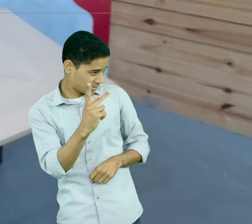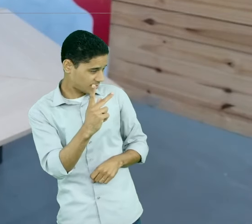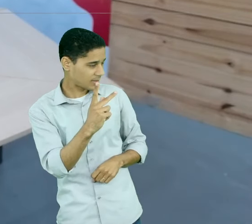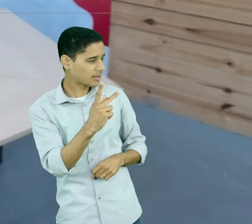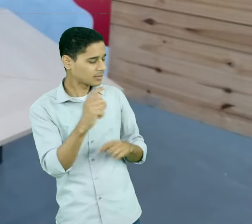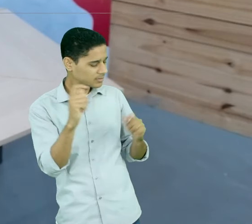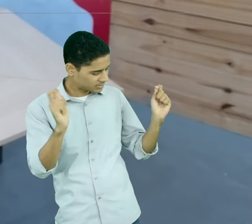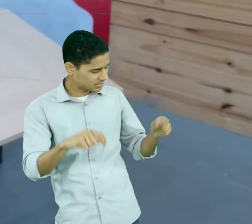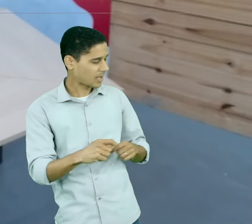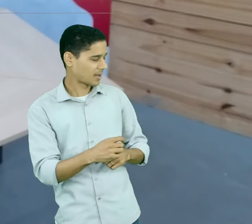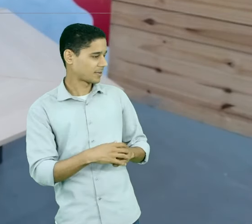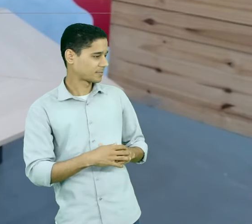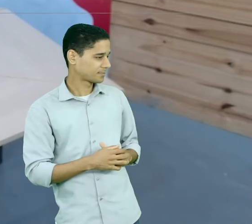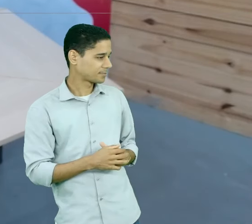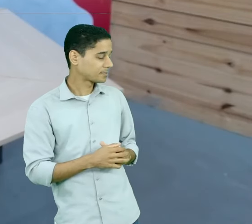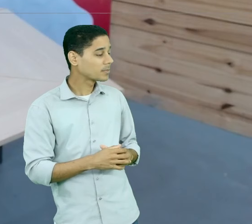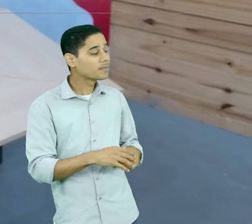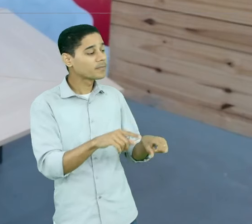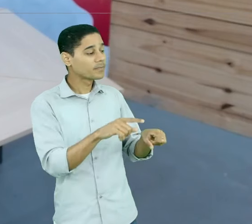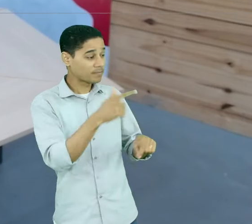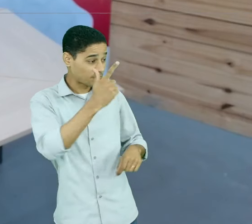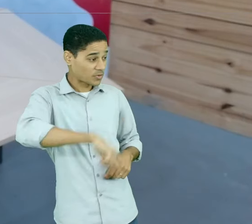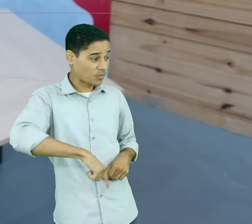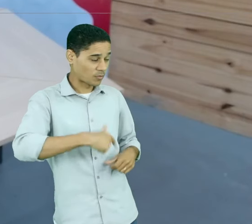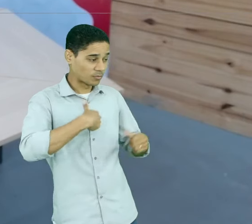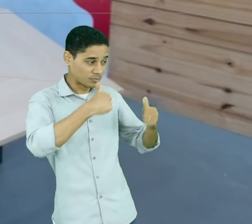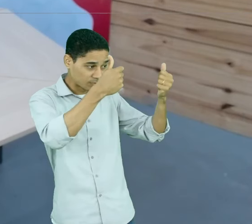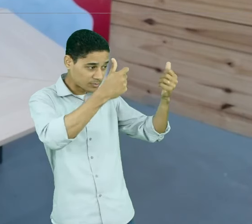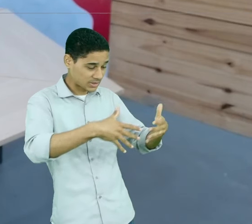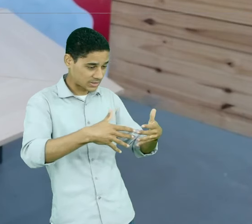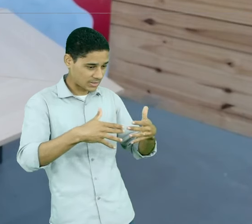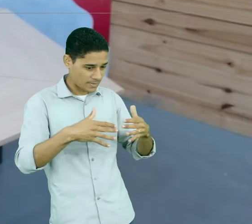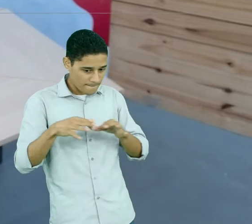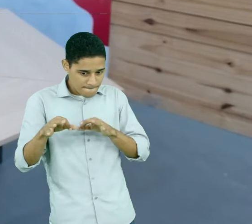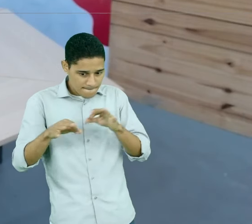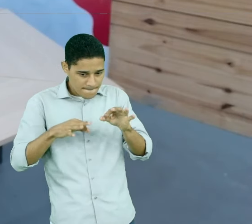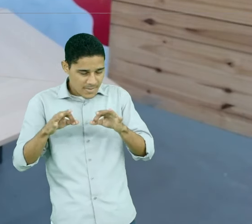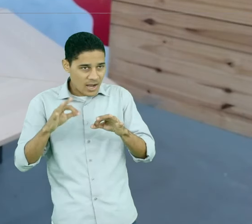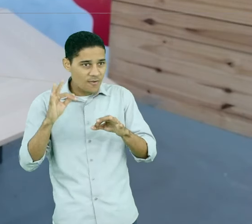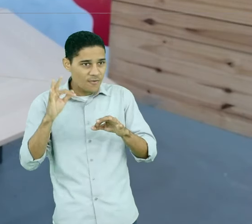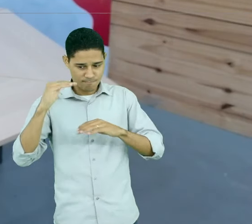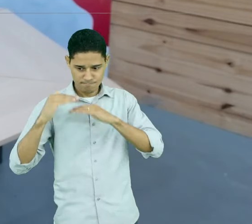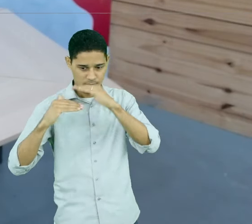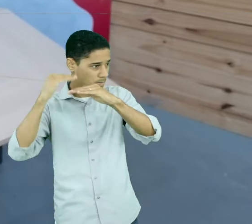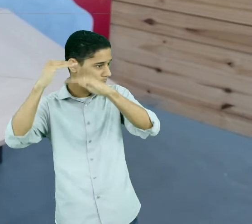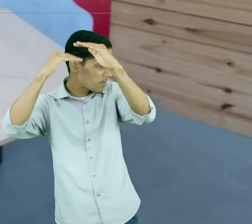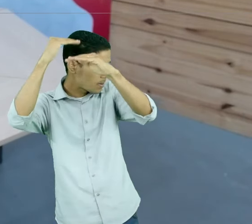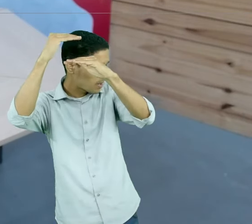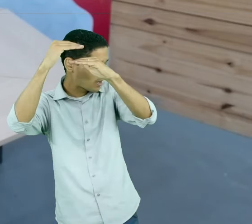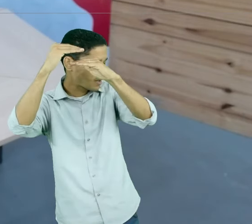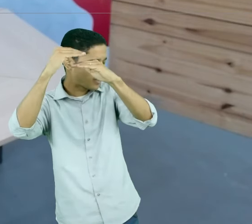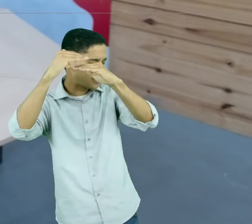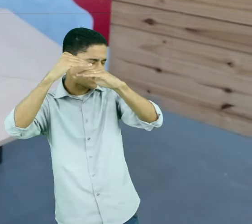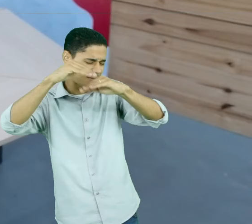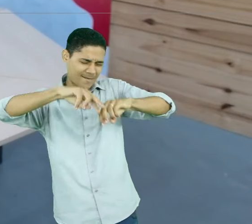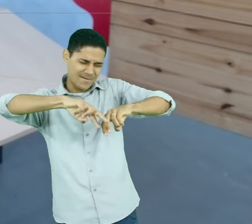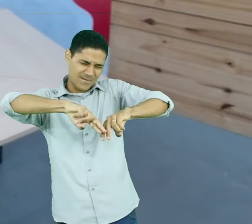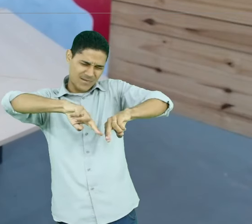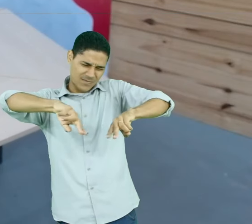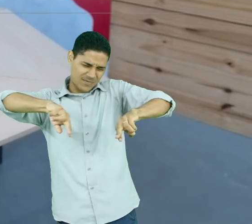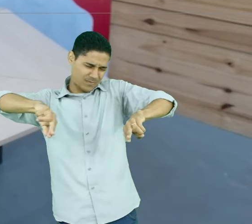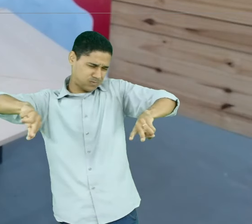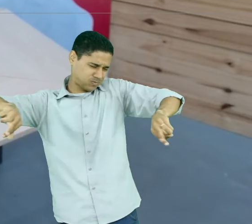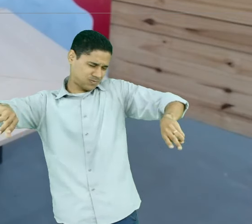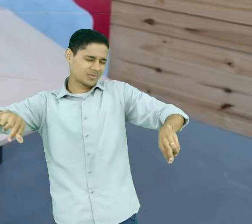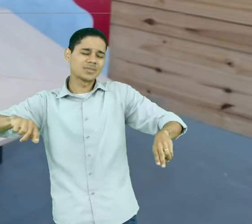Então, repito, a gestão de carreiras tem um arsenal gigante